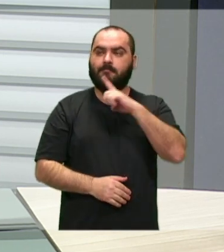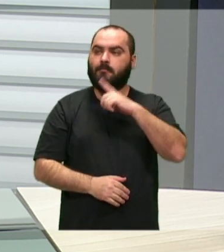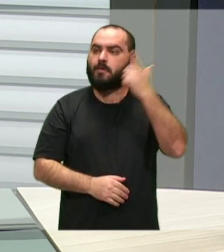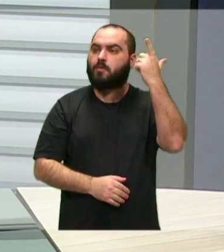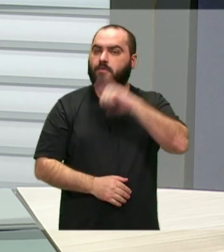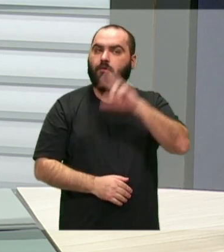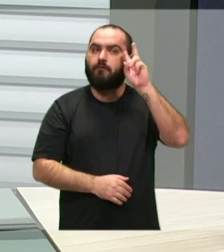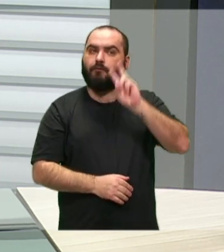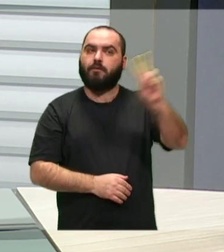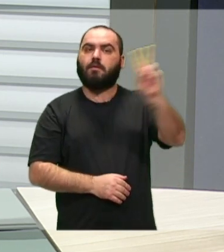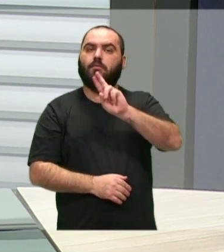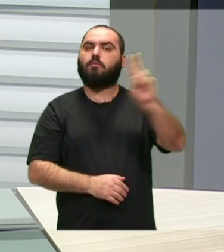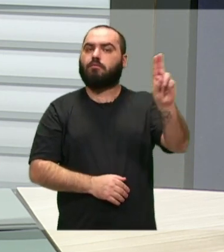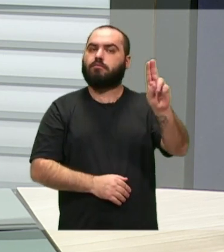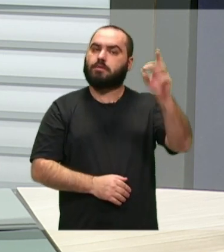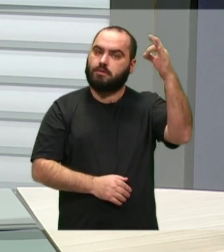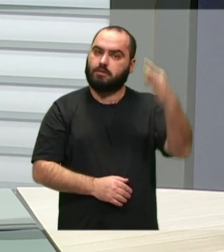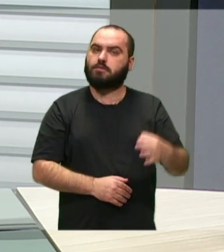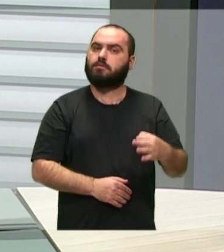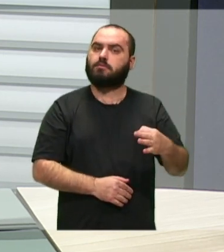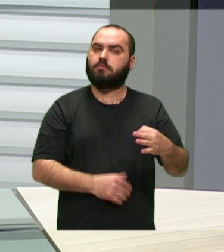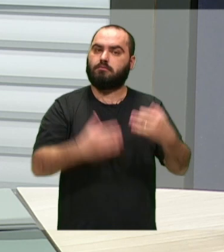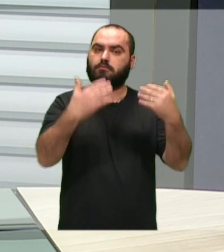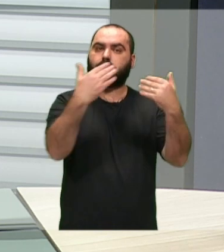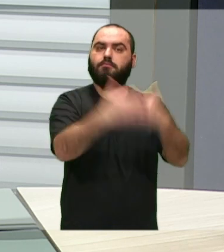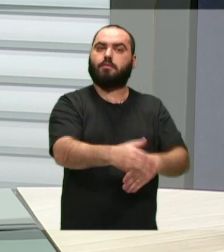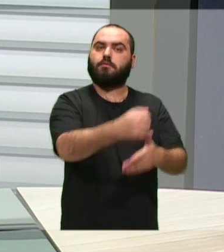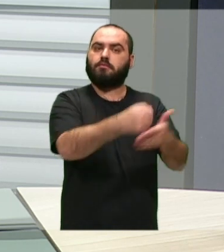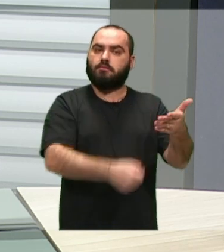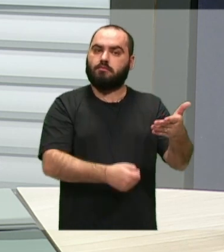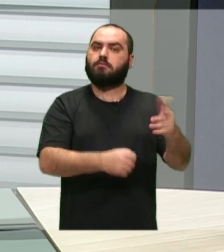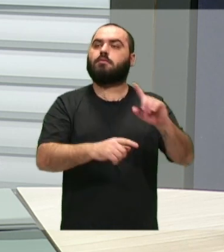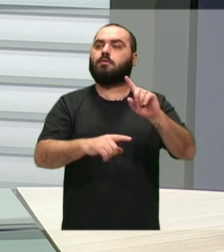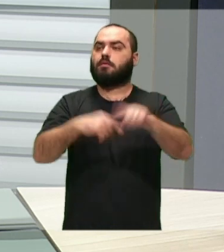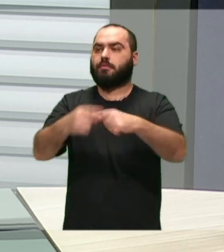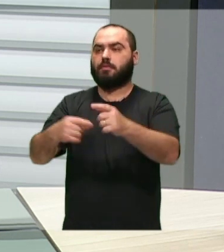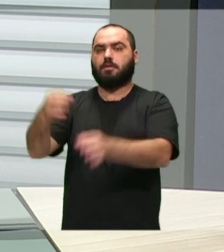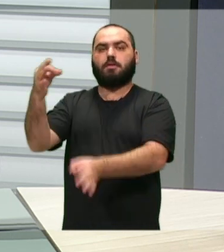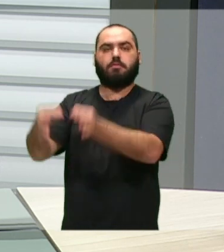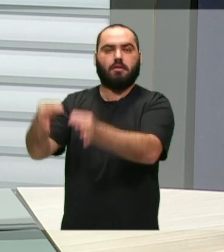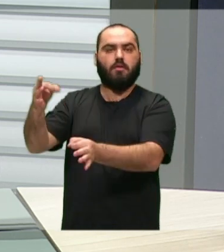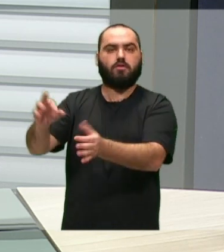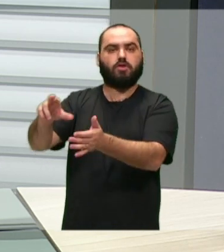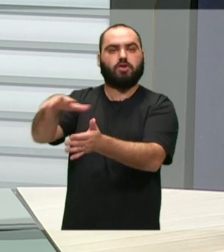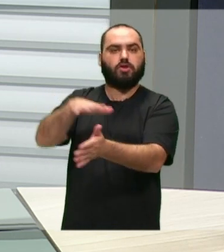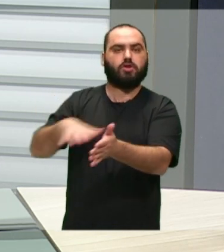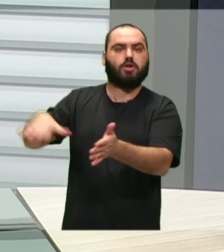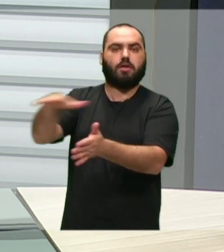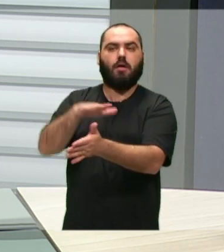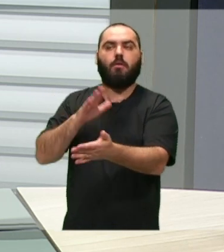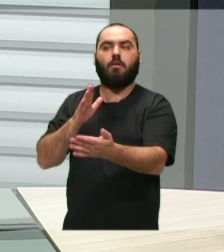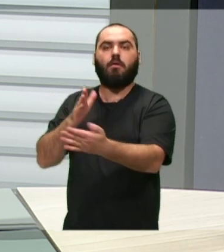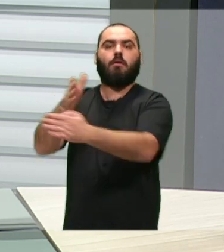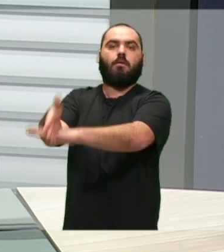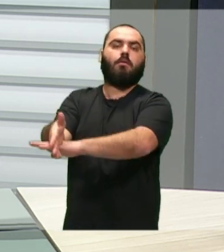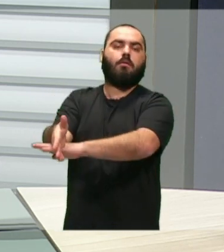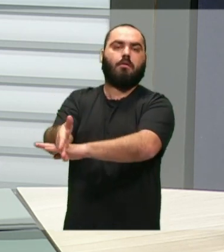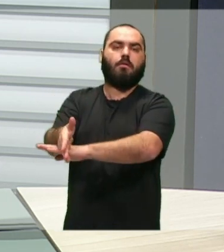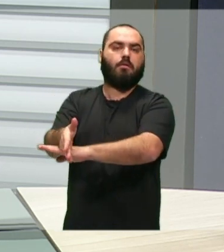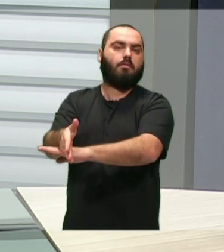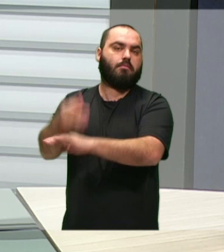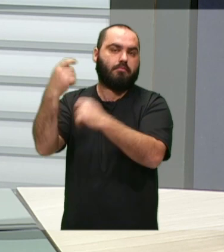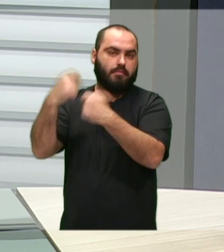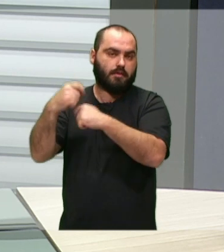inicial no Judiciário pelo concurso e também tem os tribunais que podem se acessar, sendo membros,